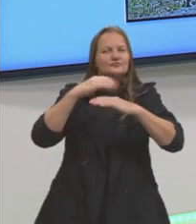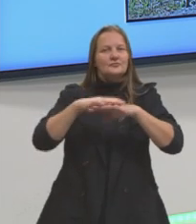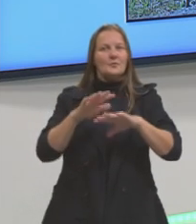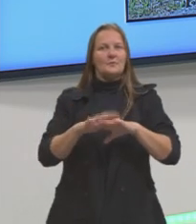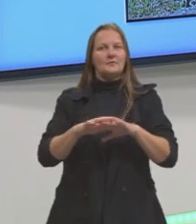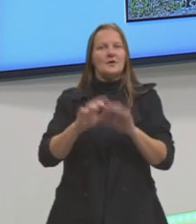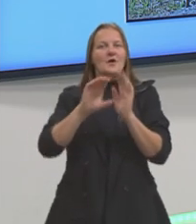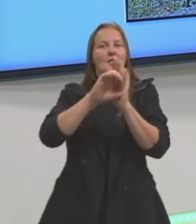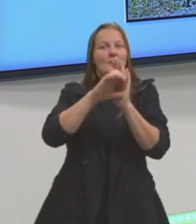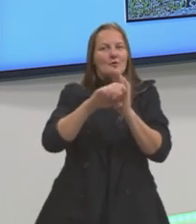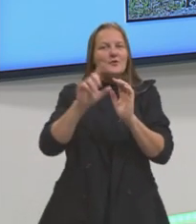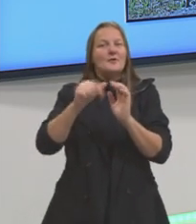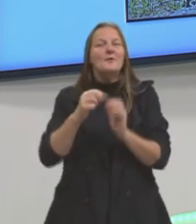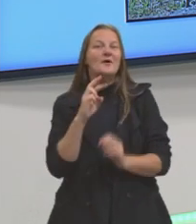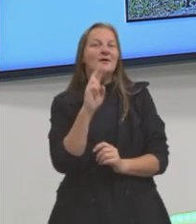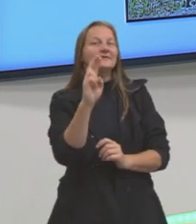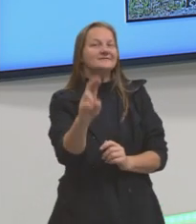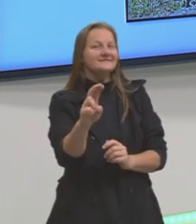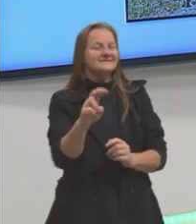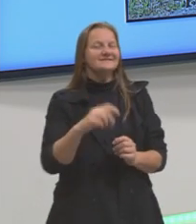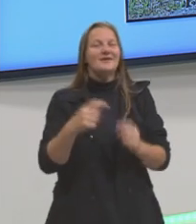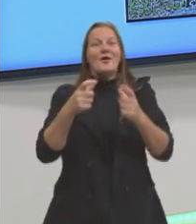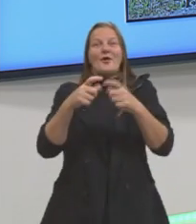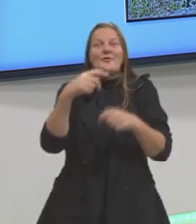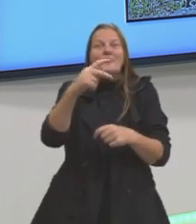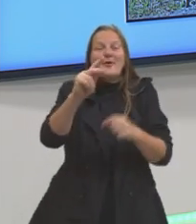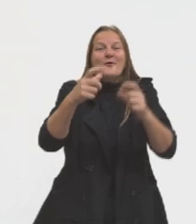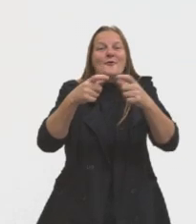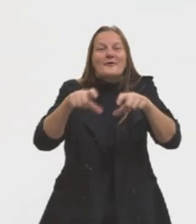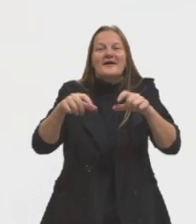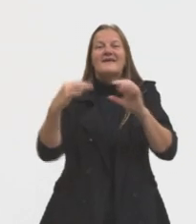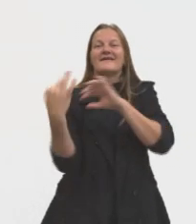depois responder essa pergunta, né? Qual o seu lugar no mundo?